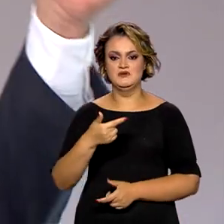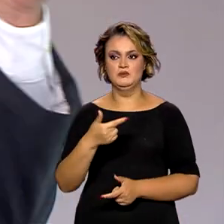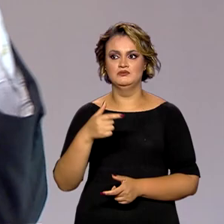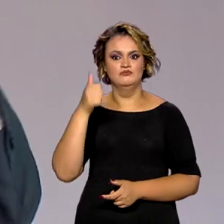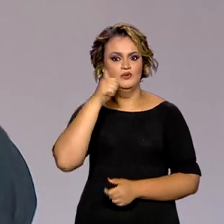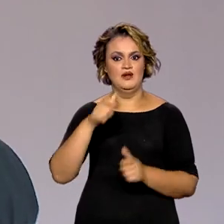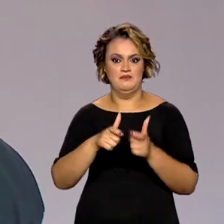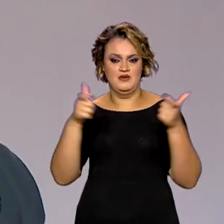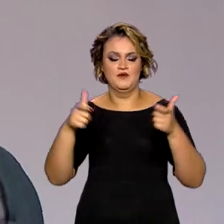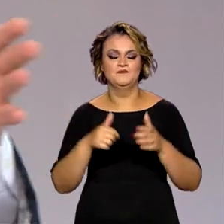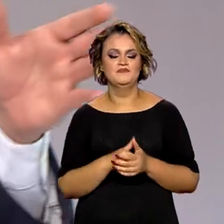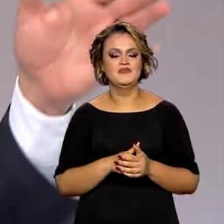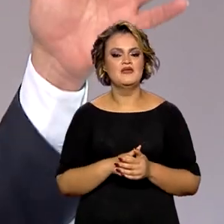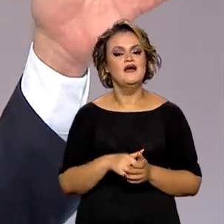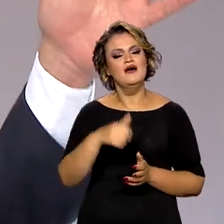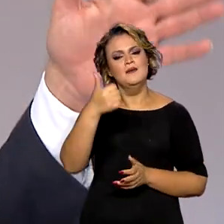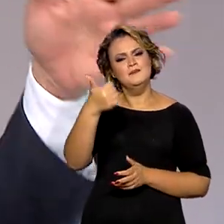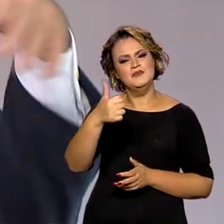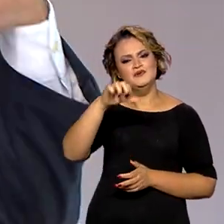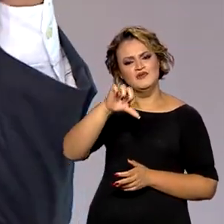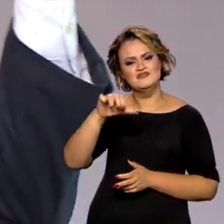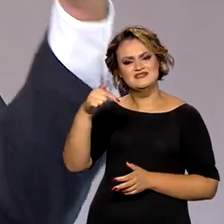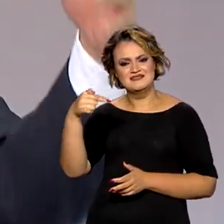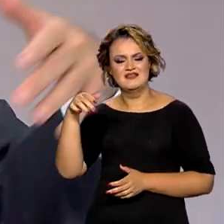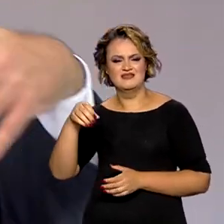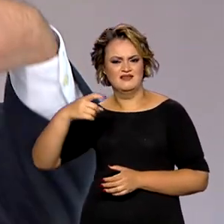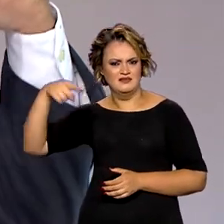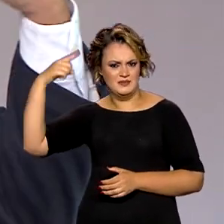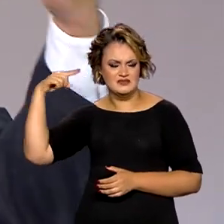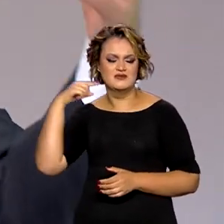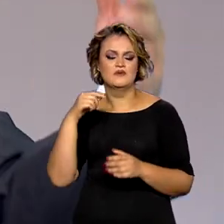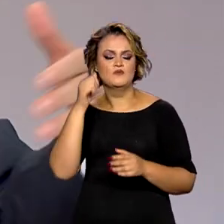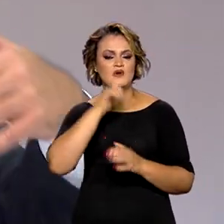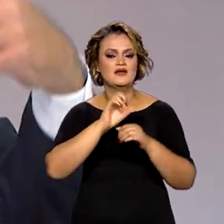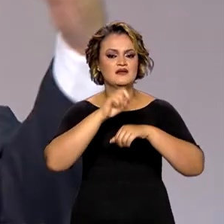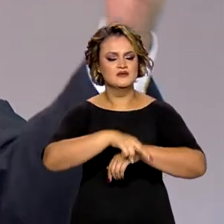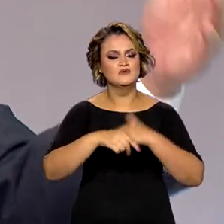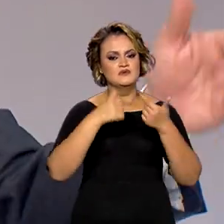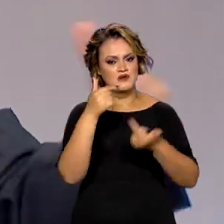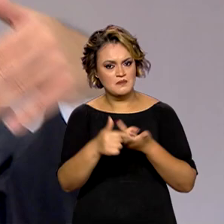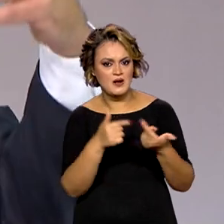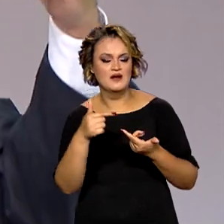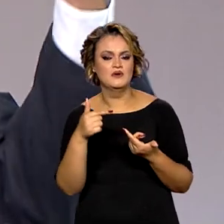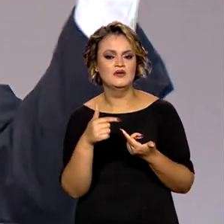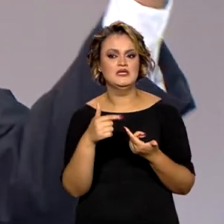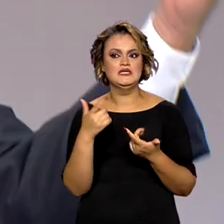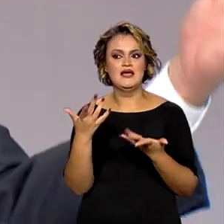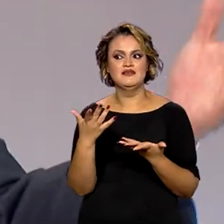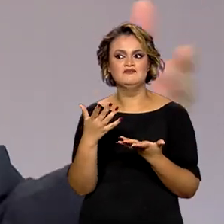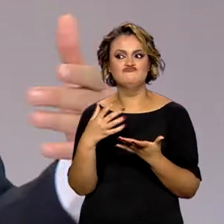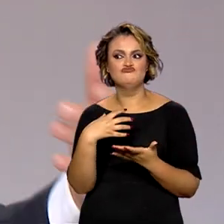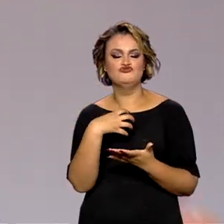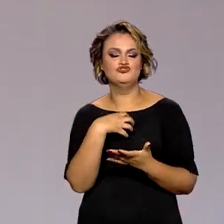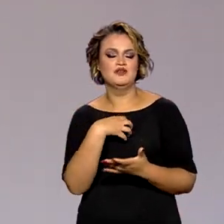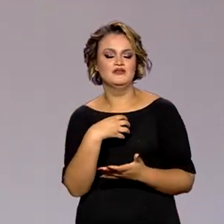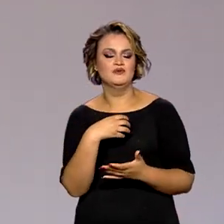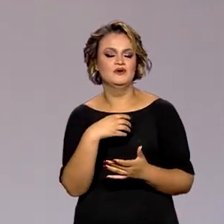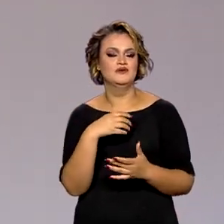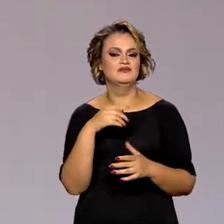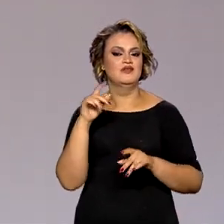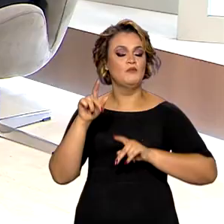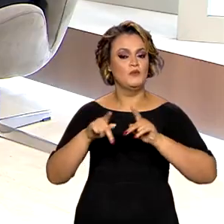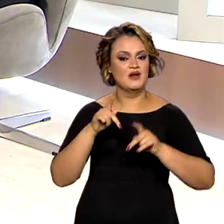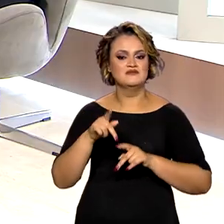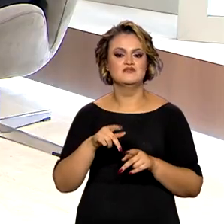forma, desde a década de 70, as mulheres, elas vêm entrando no mercado de trabalho, isso mudou até o perfil de renda da população